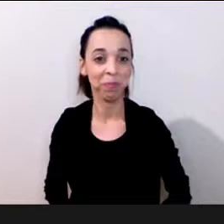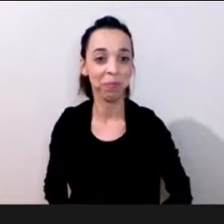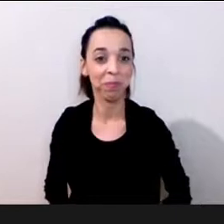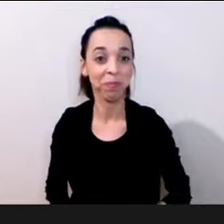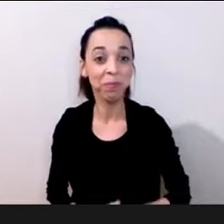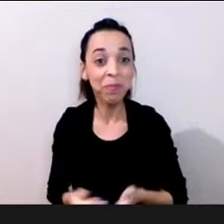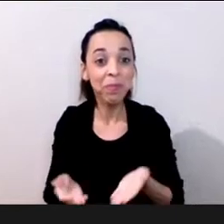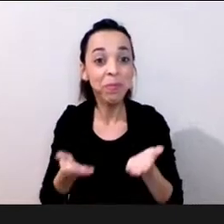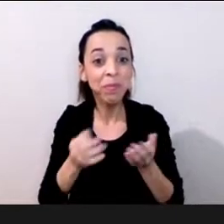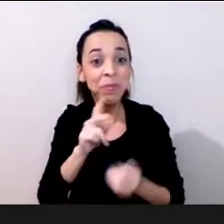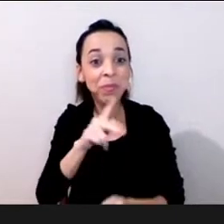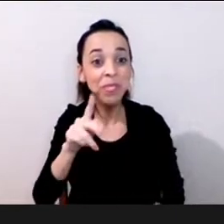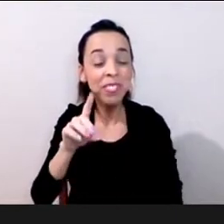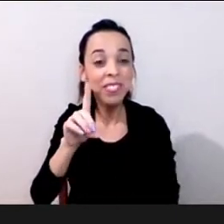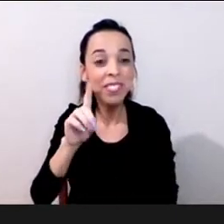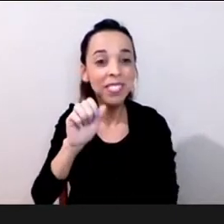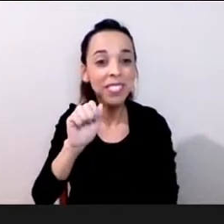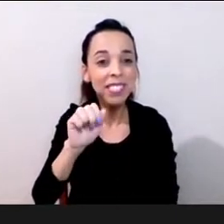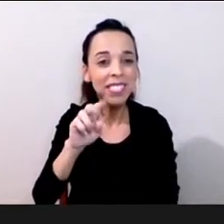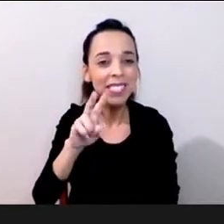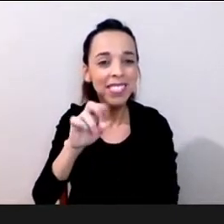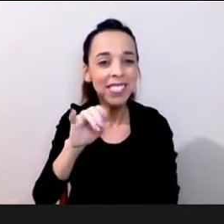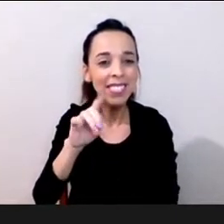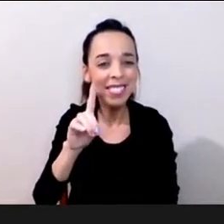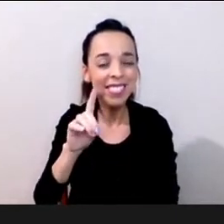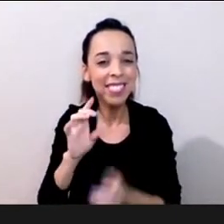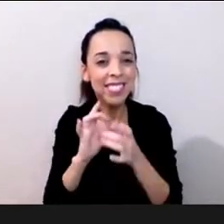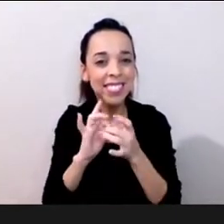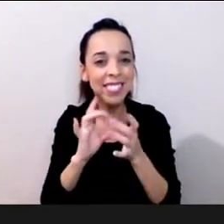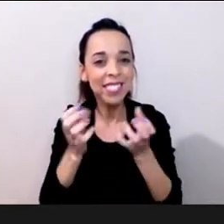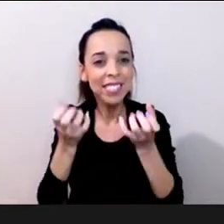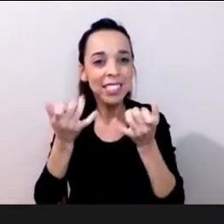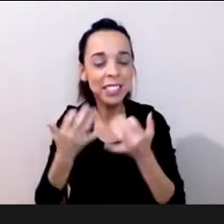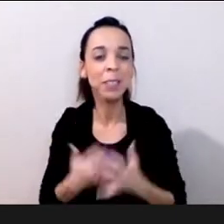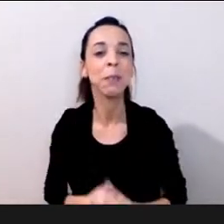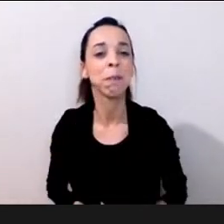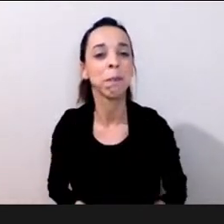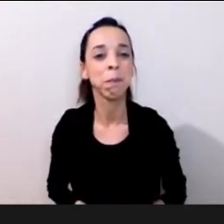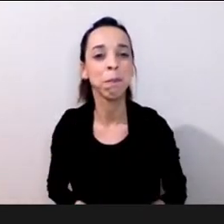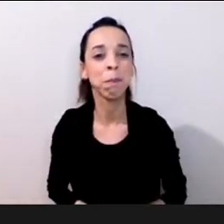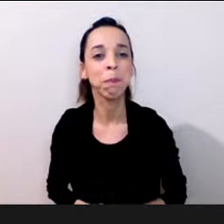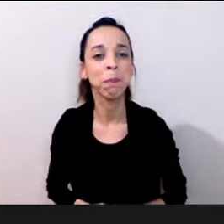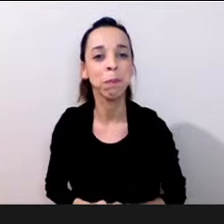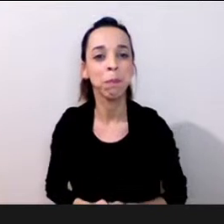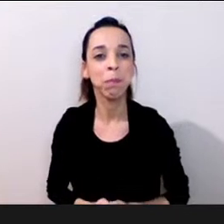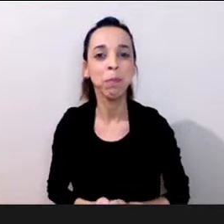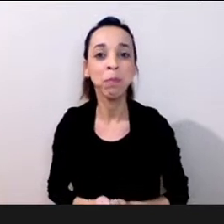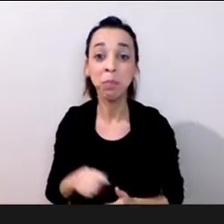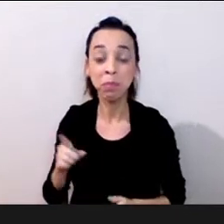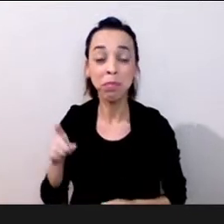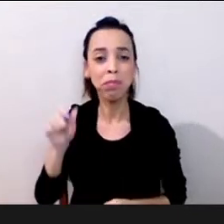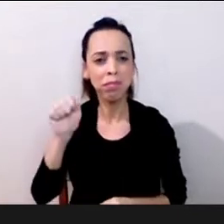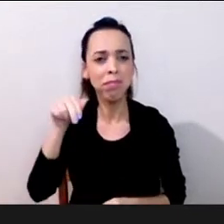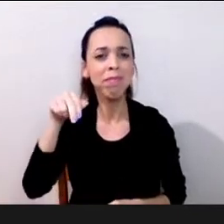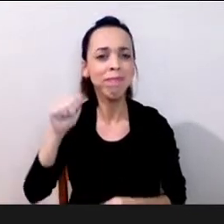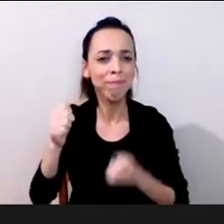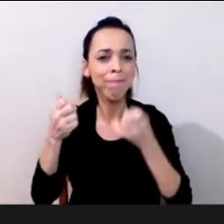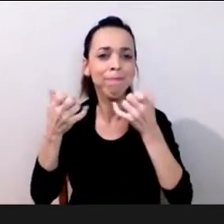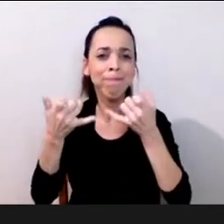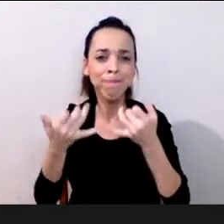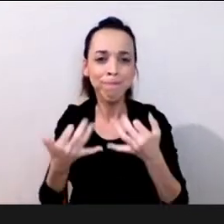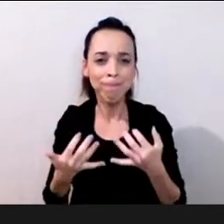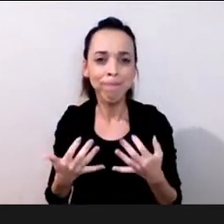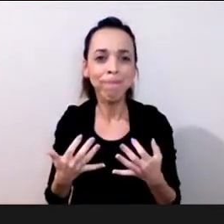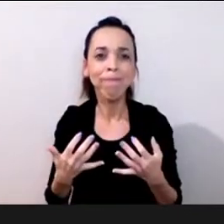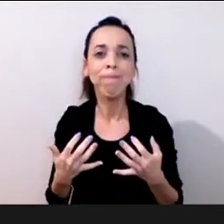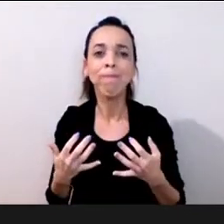estou tão de acordo como disse a Ana agora muito de acordo essa questão da segurança é uma questão que